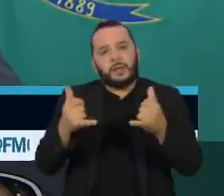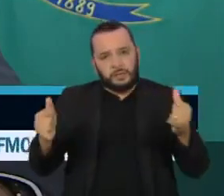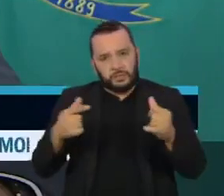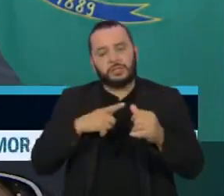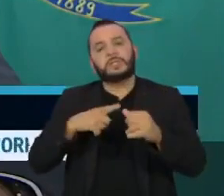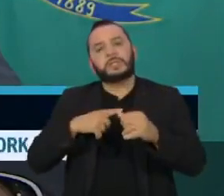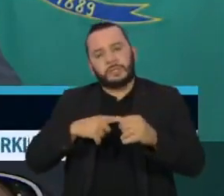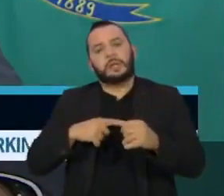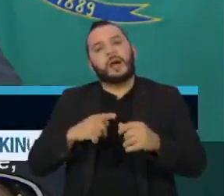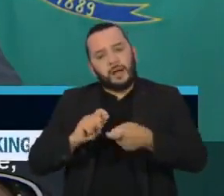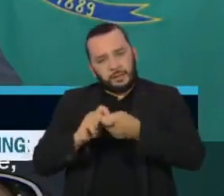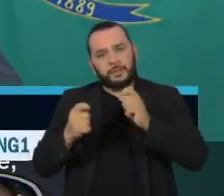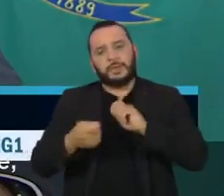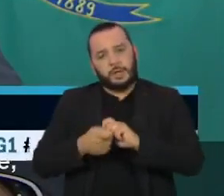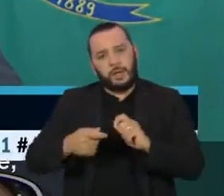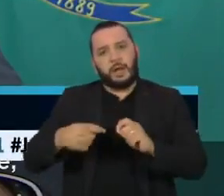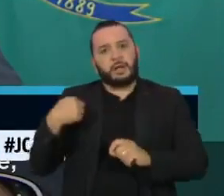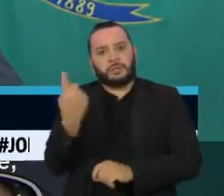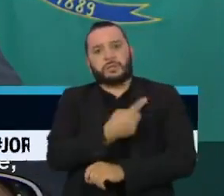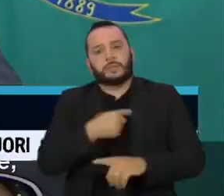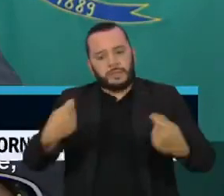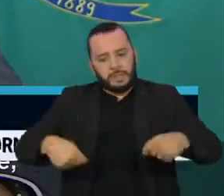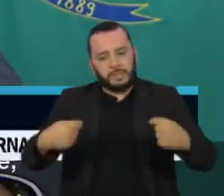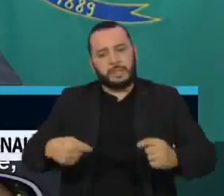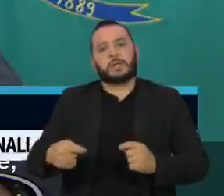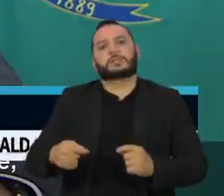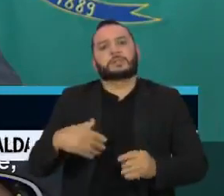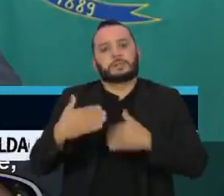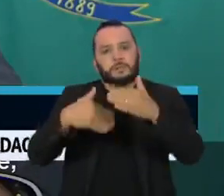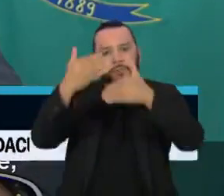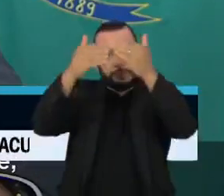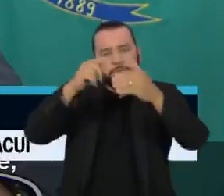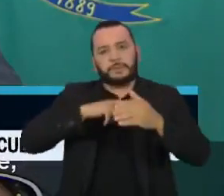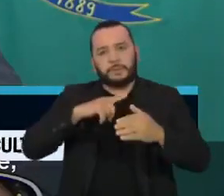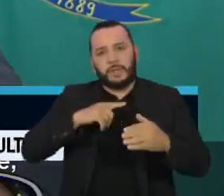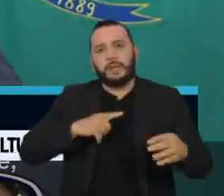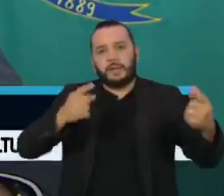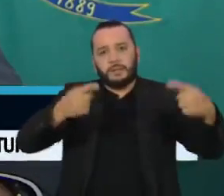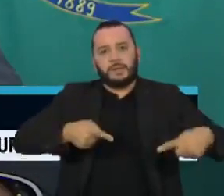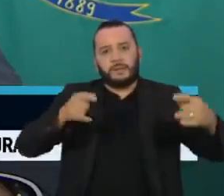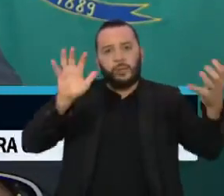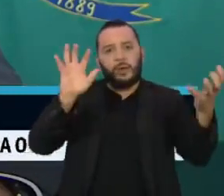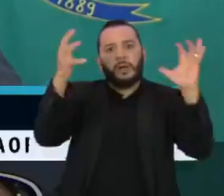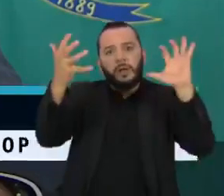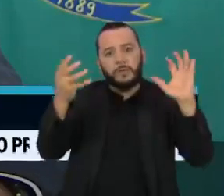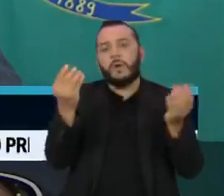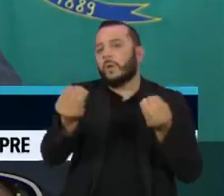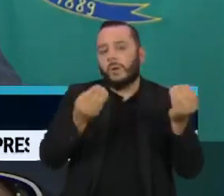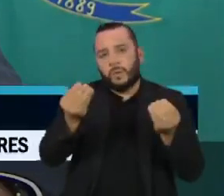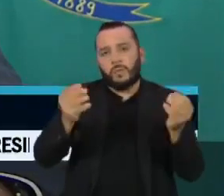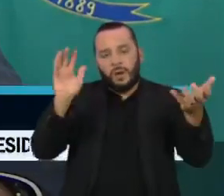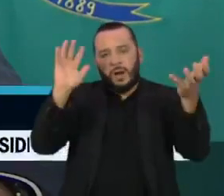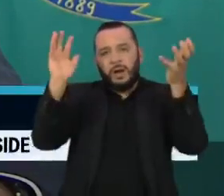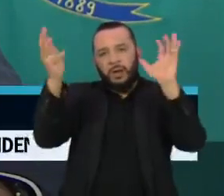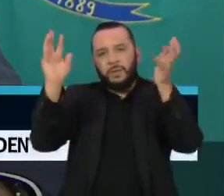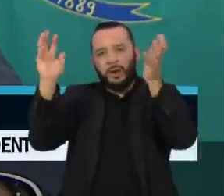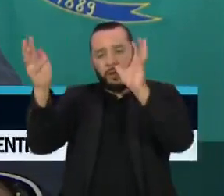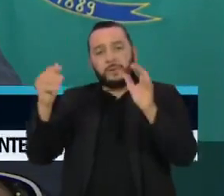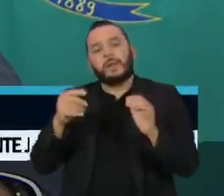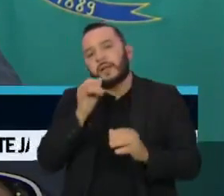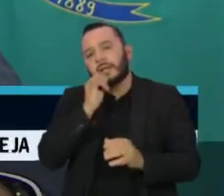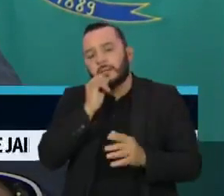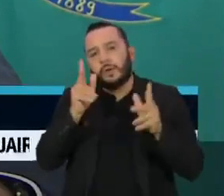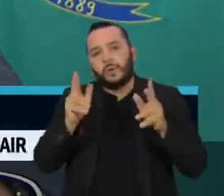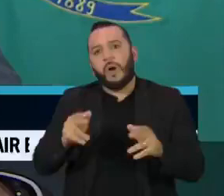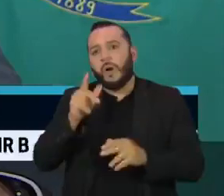desenvolvimento ou ainda lidar com os desafios climáticos, de que é exemplo a atual escassez